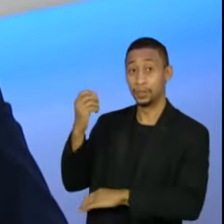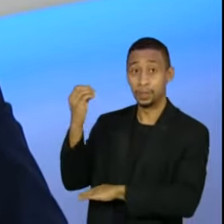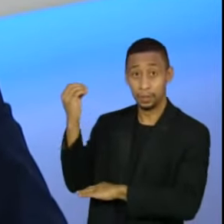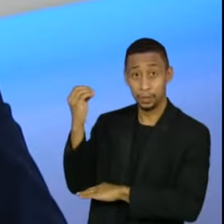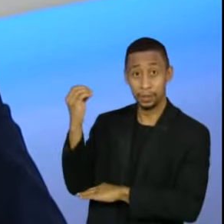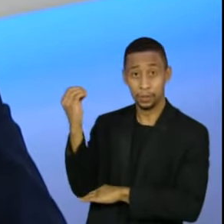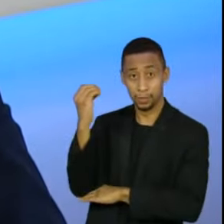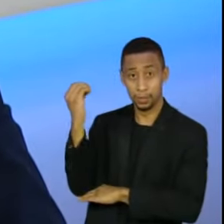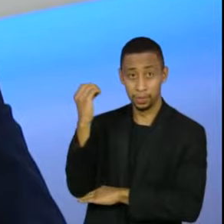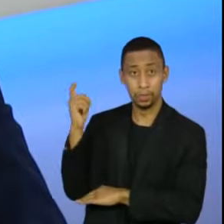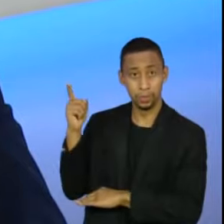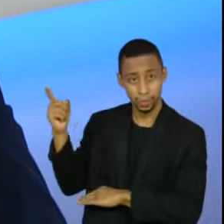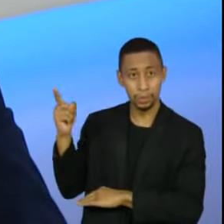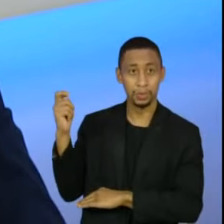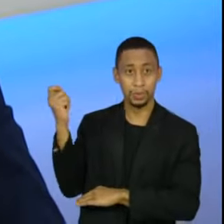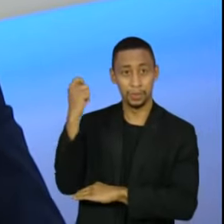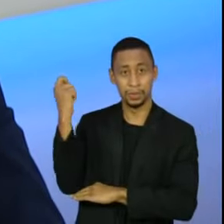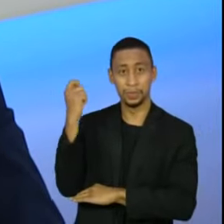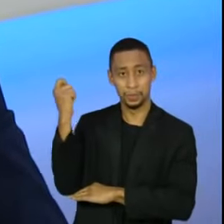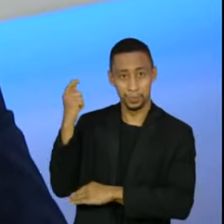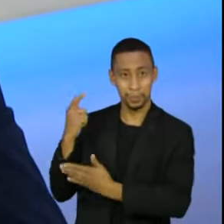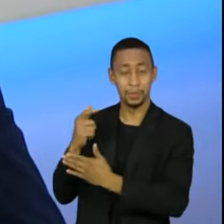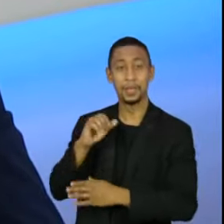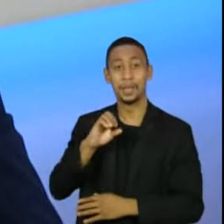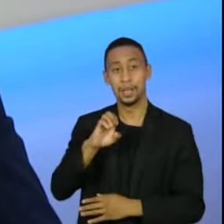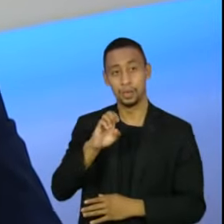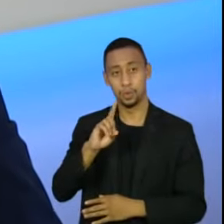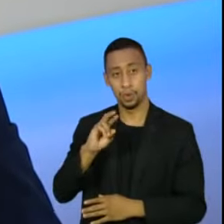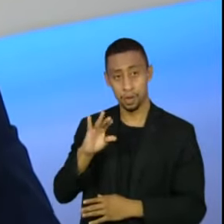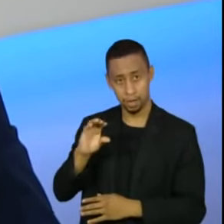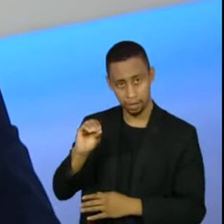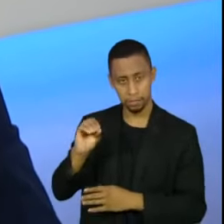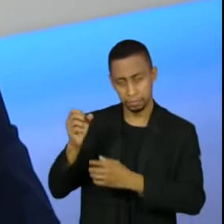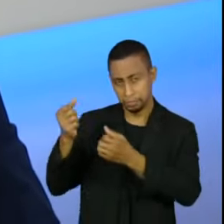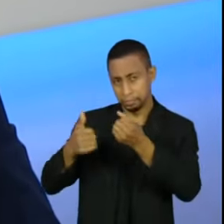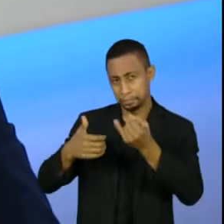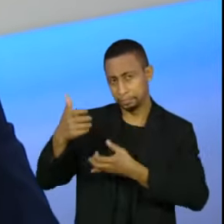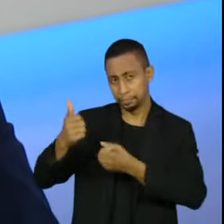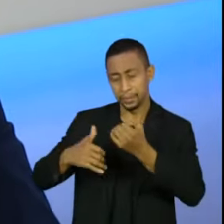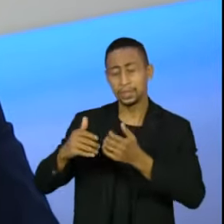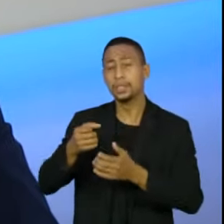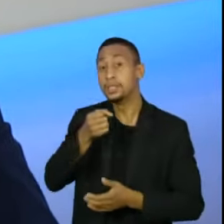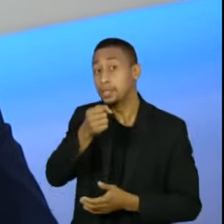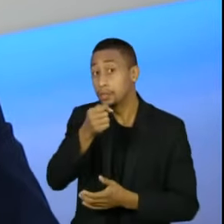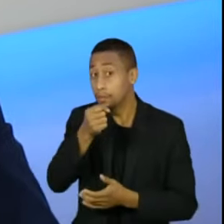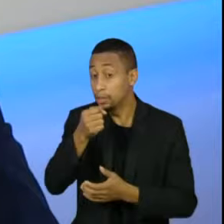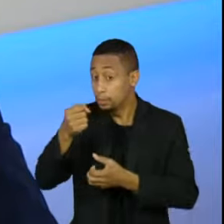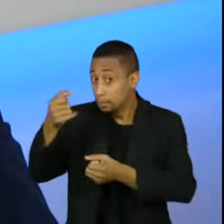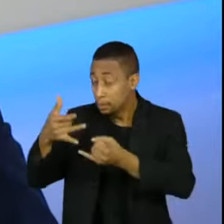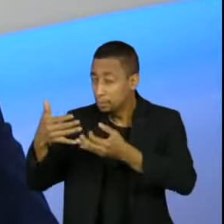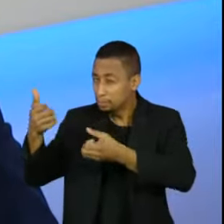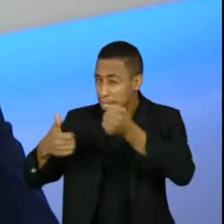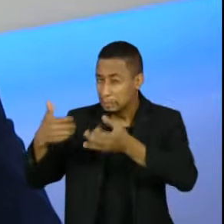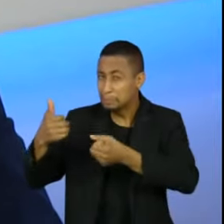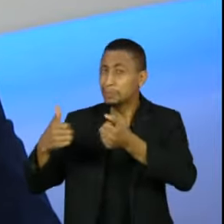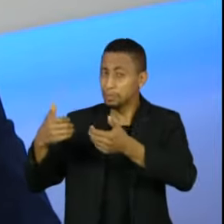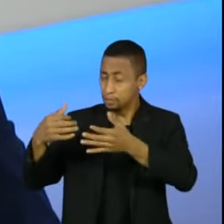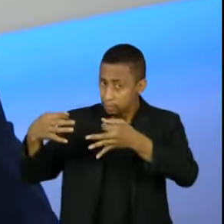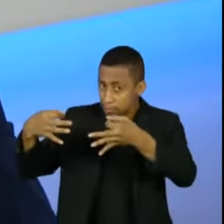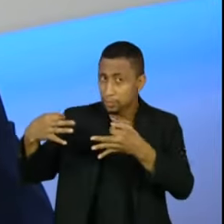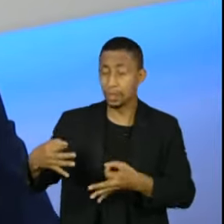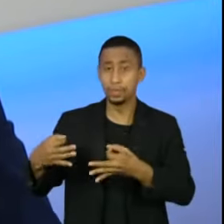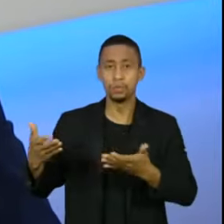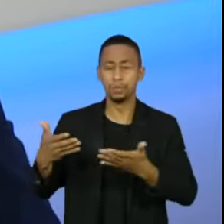sempre foi, assim, talvez o governador dos mais moderados, se não o mais moderado, e ele deu uma entrevista muito forte hoje. Ele disse que ele se